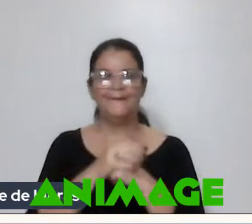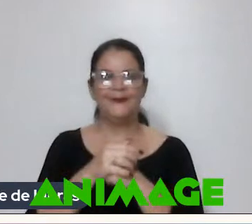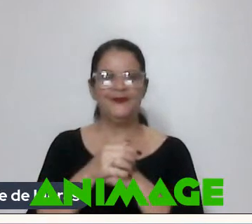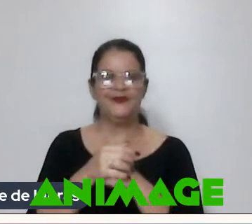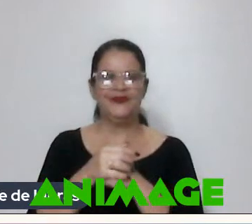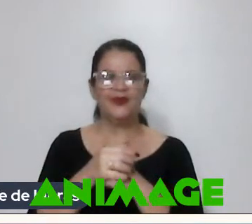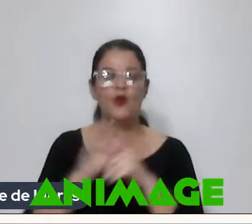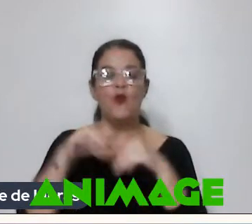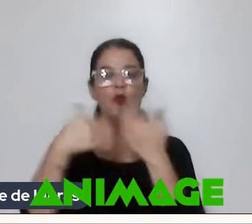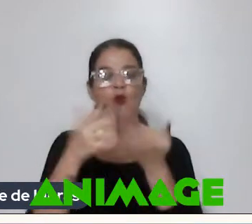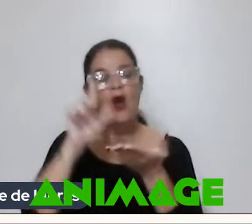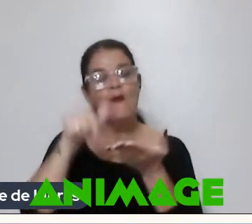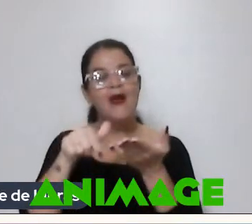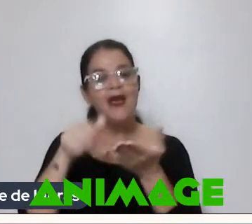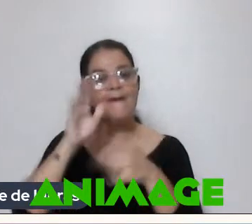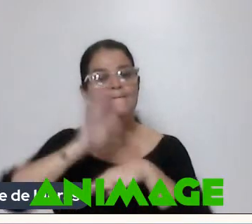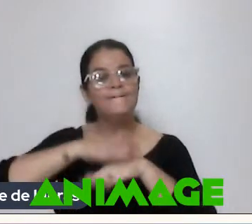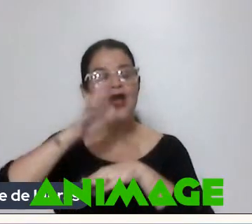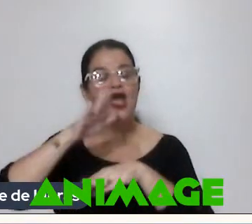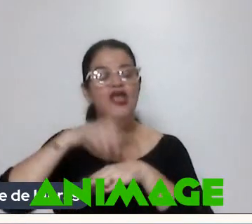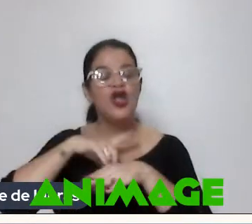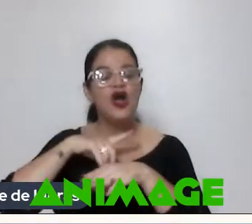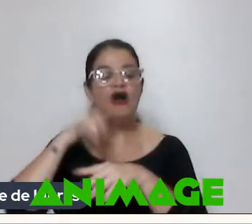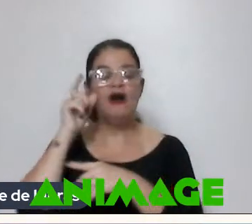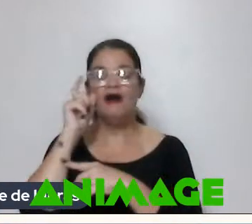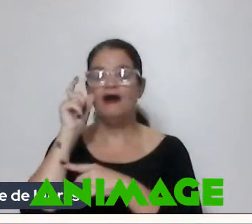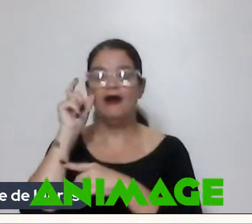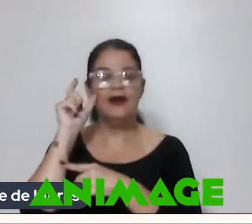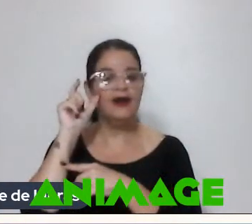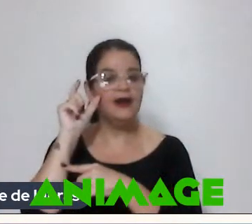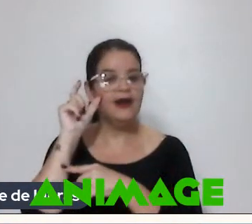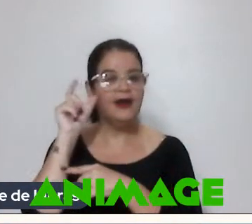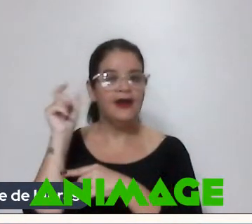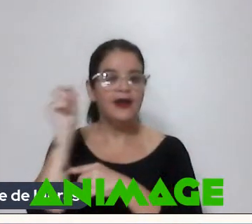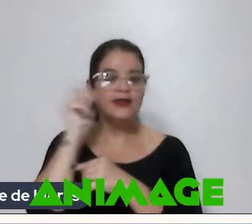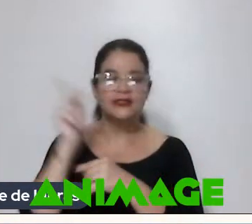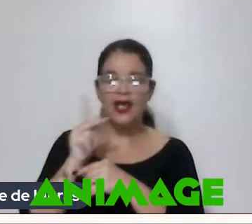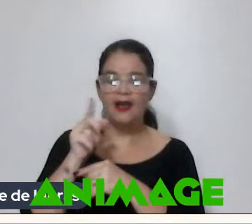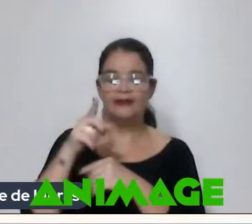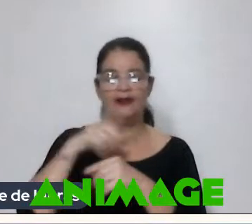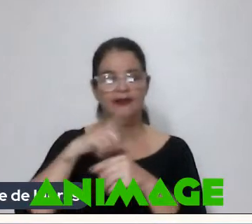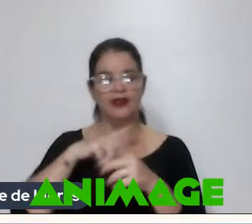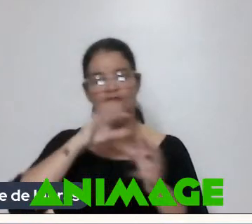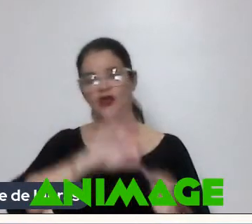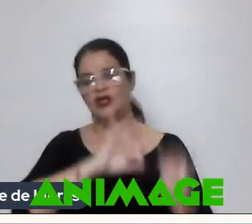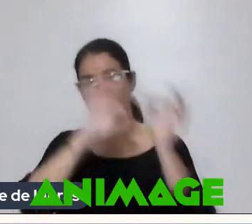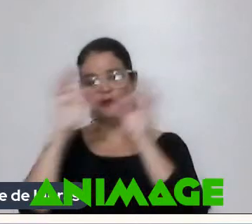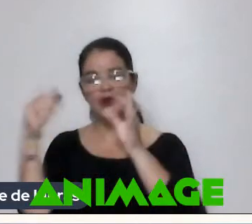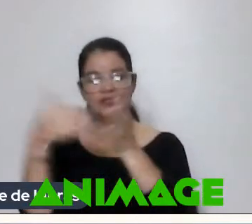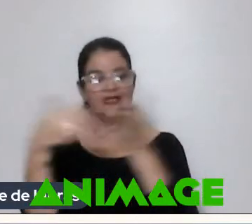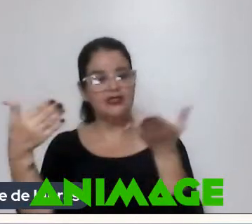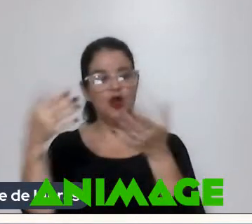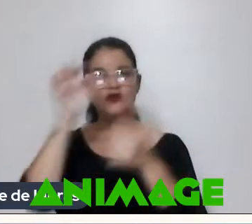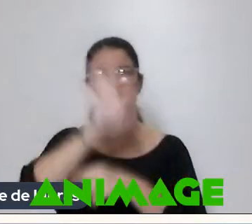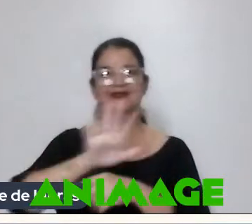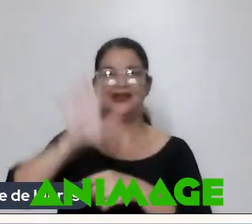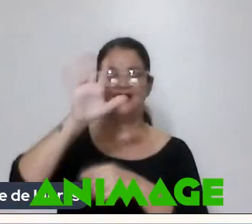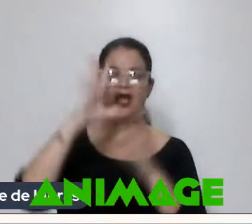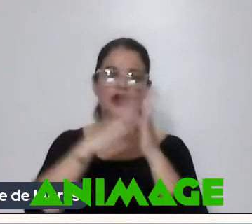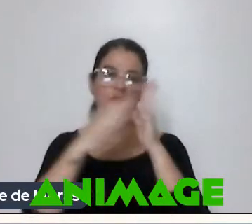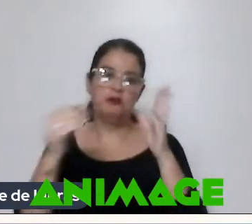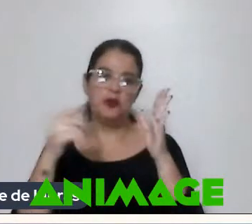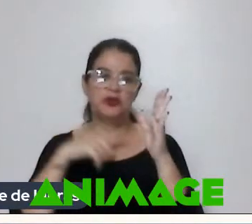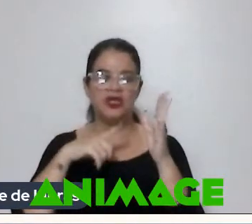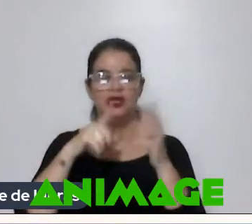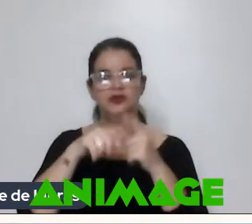Qual é a maior sacada Que você teve E que utiliza Em seus processos Até hoje Seja na feitura Dos cenários E modelos Seja na